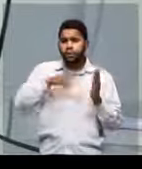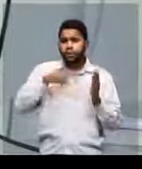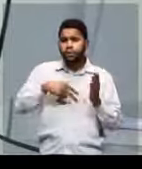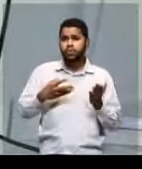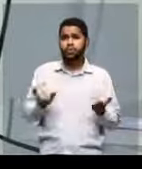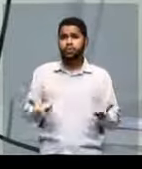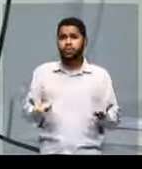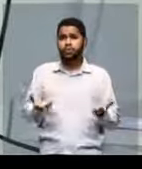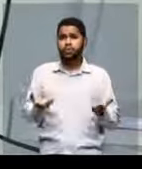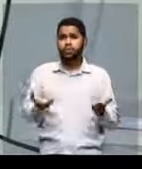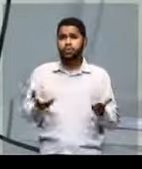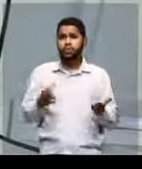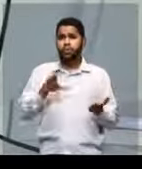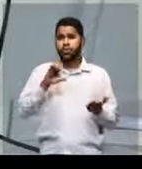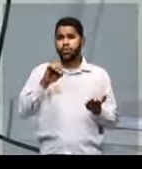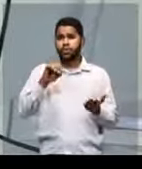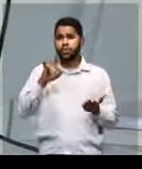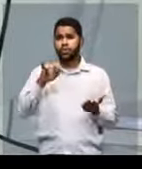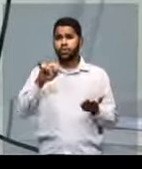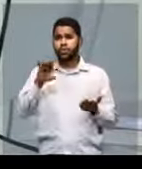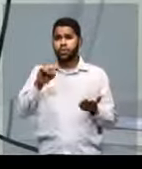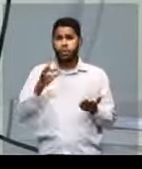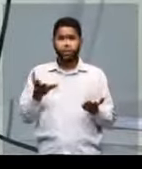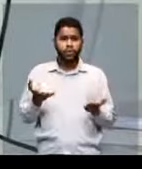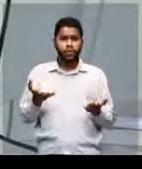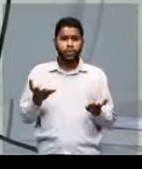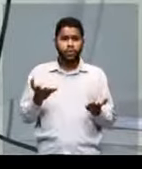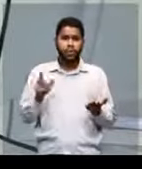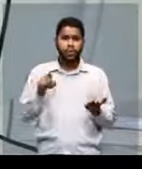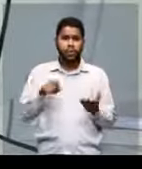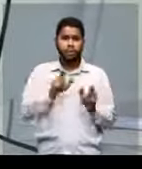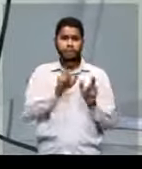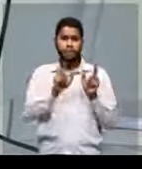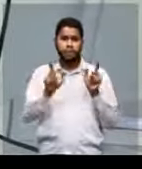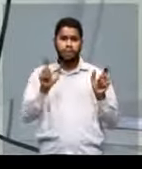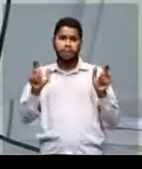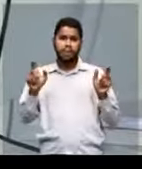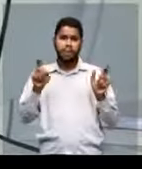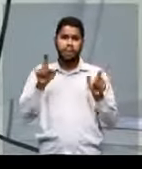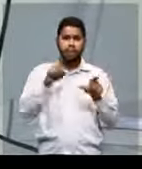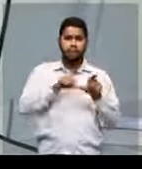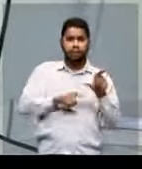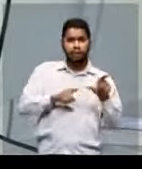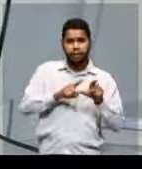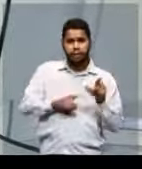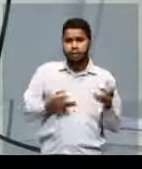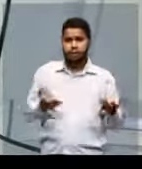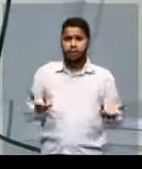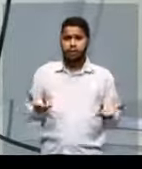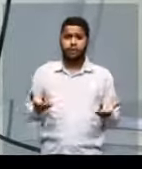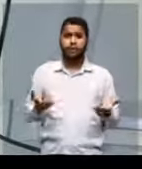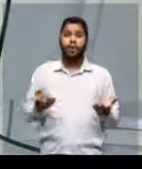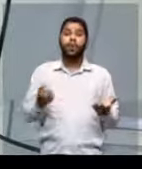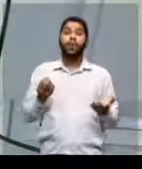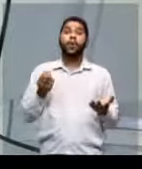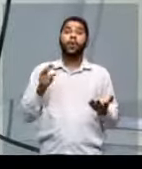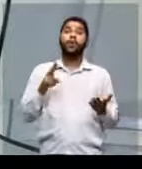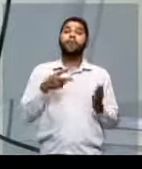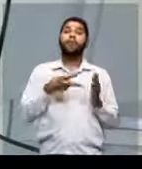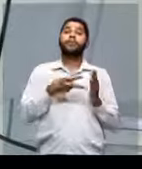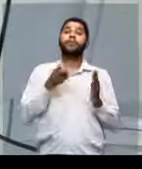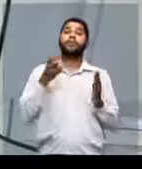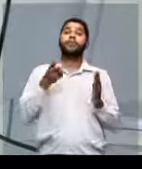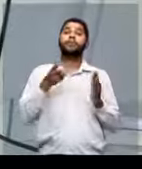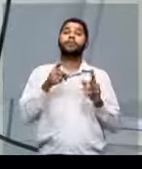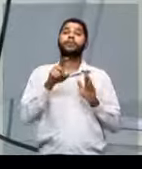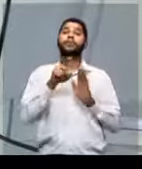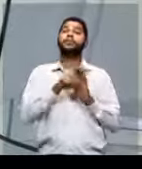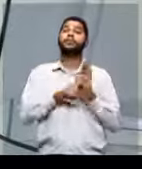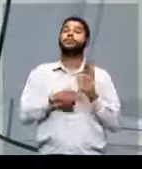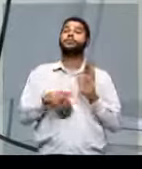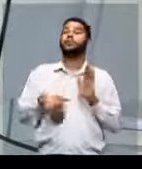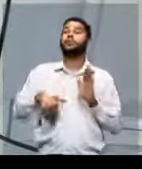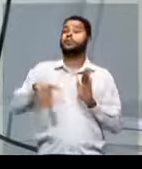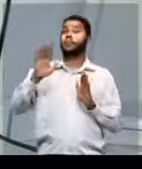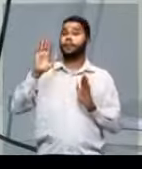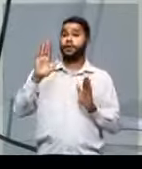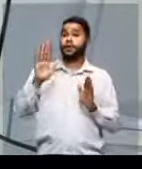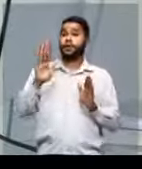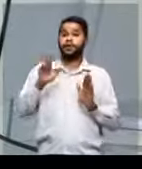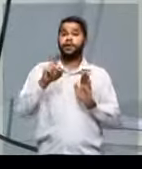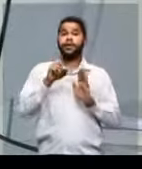dos códigos, que são as palavras, que são as letras? Ou será que a interpretação de texto é mais do que isso?